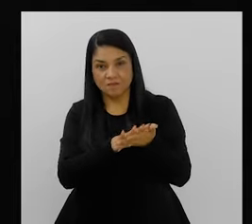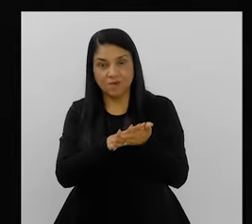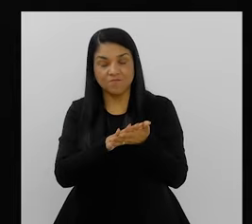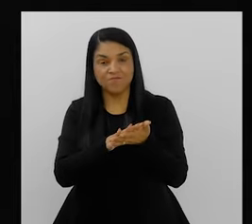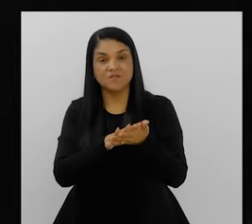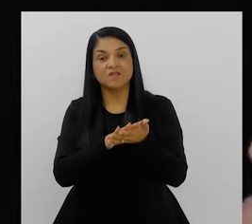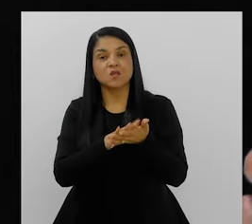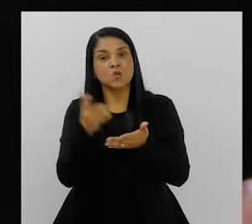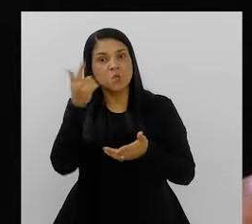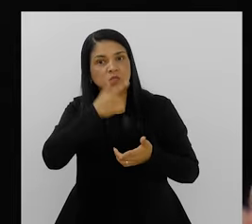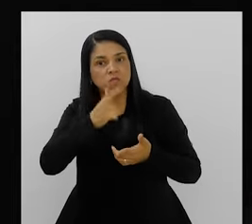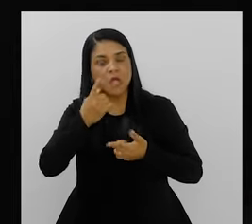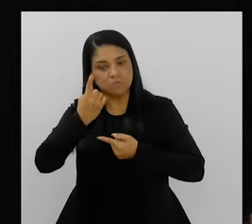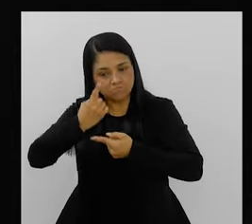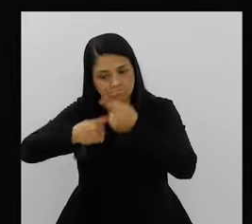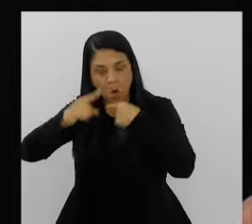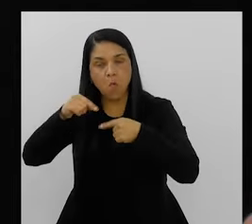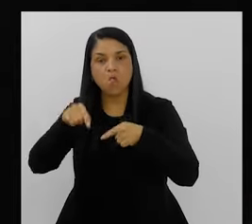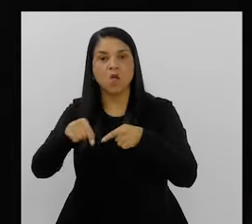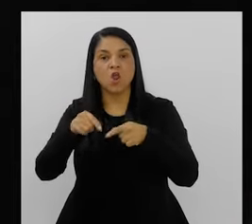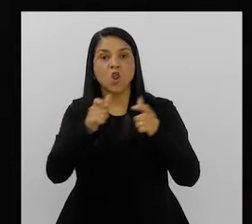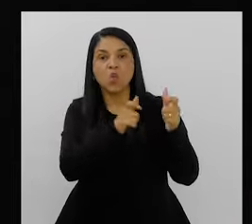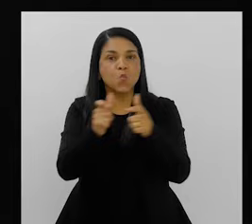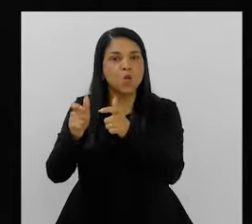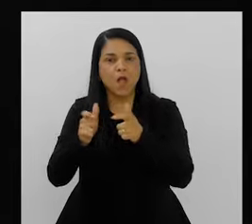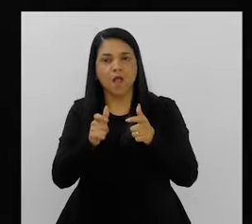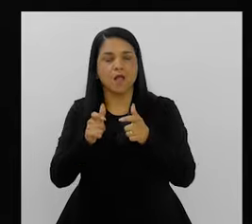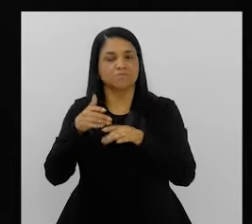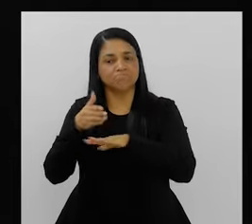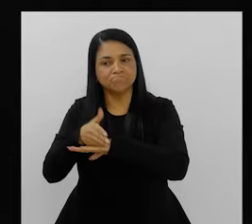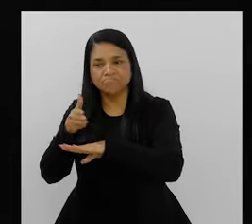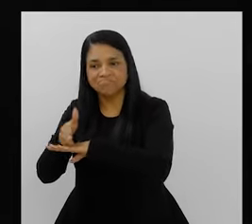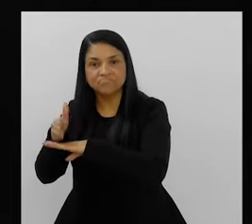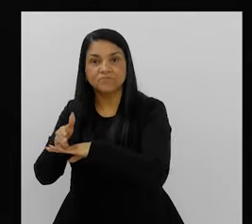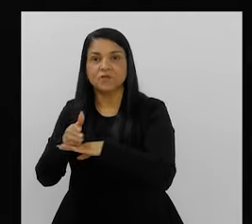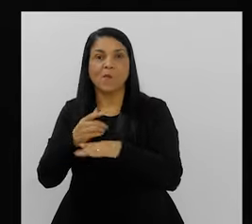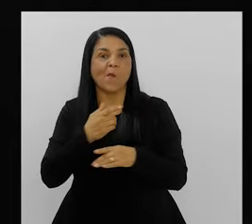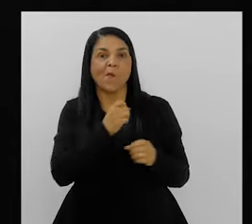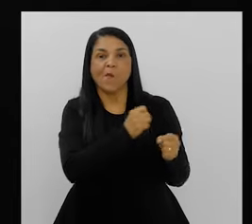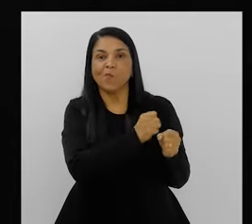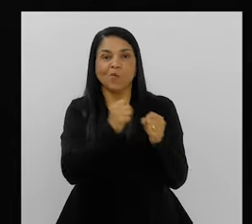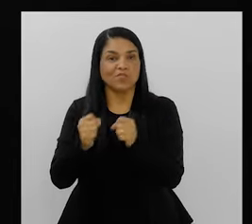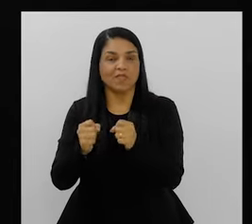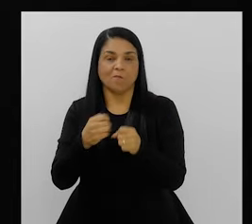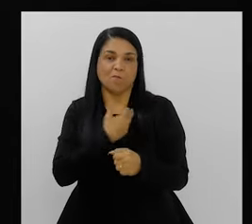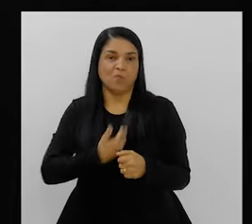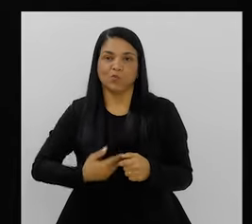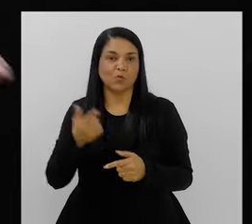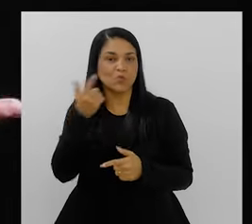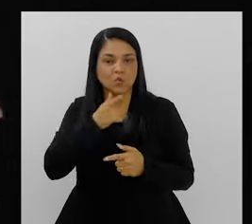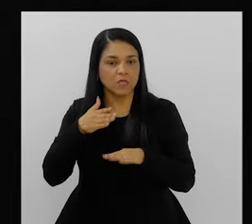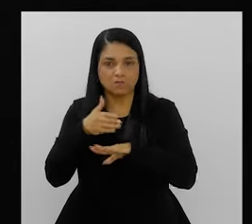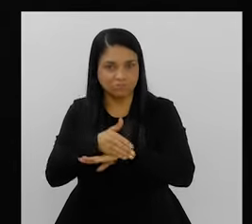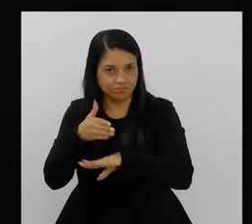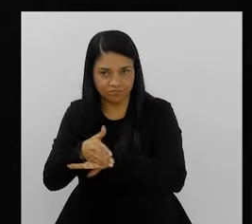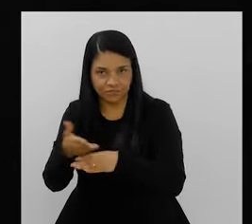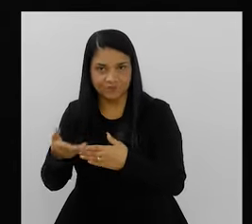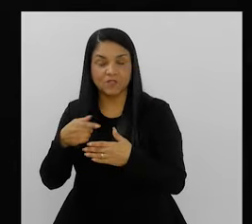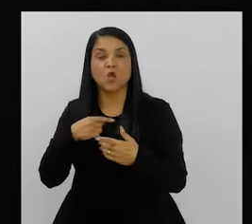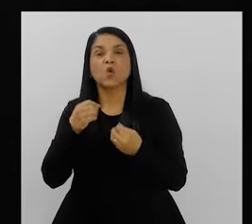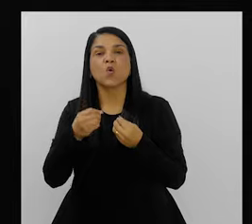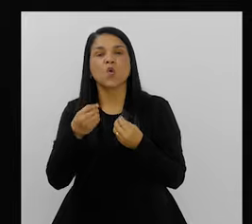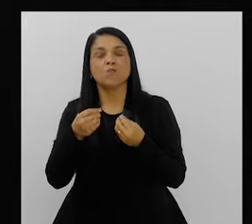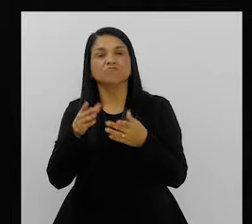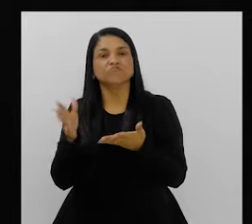acho que a escola de samba, às vezes, vai onde o poder público não vai. Isso é um fato. A gente viu isso na pandemia. Na pandemia, quantas ações foram